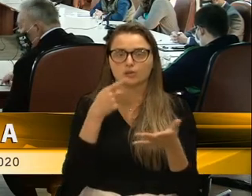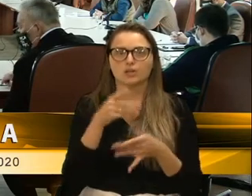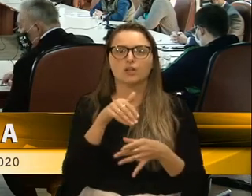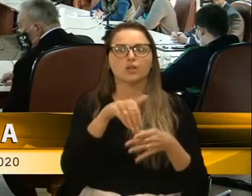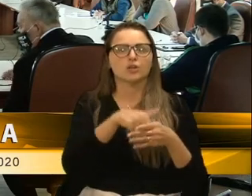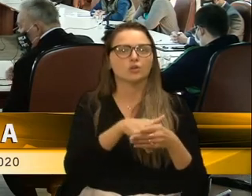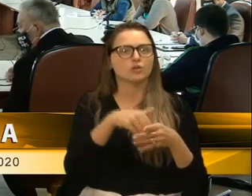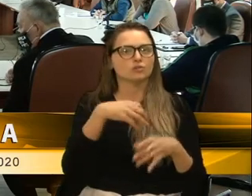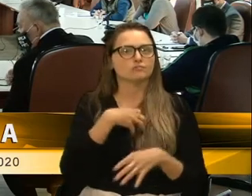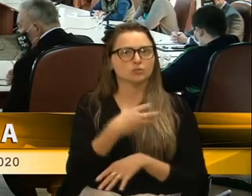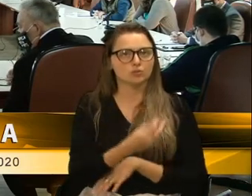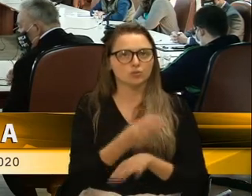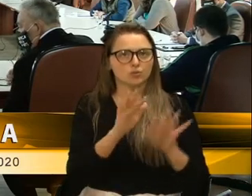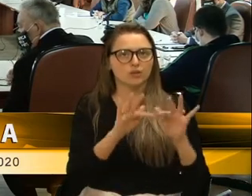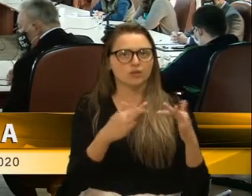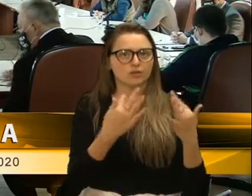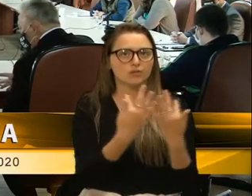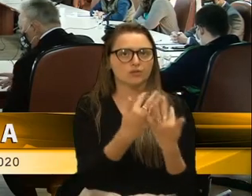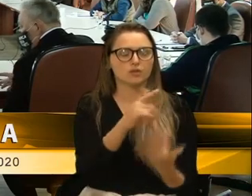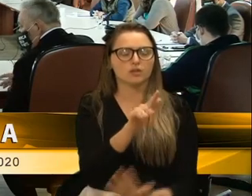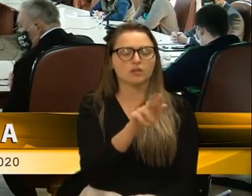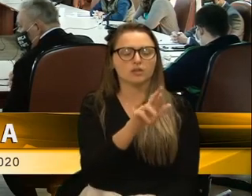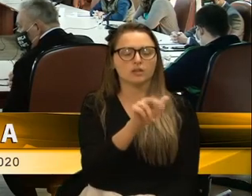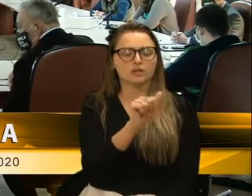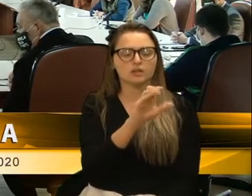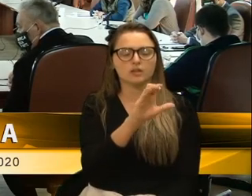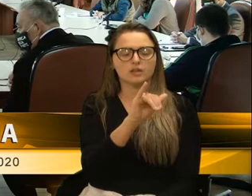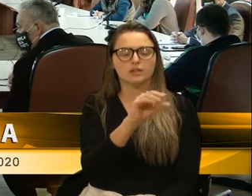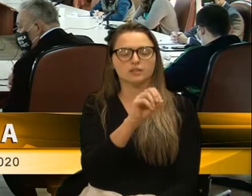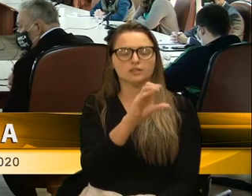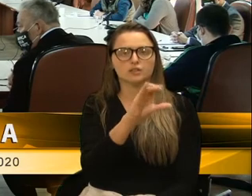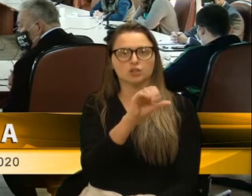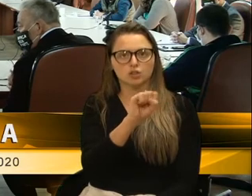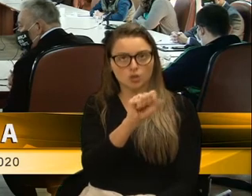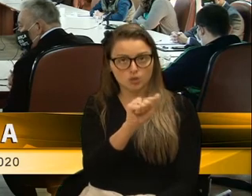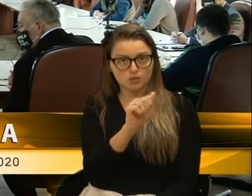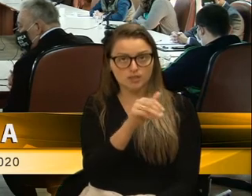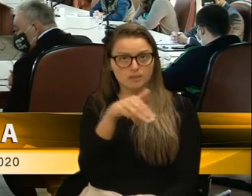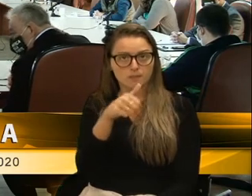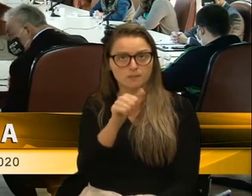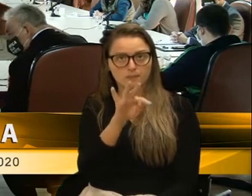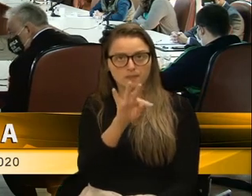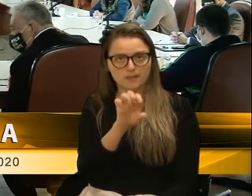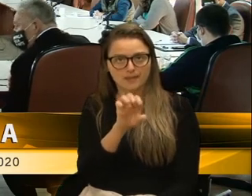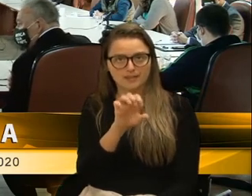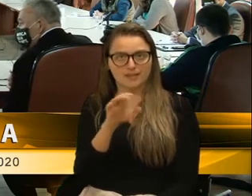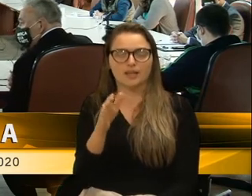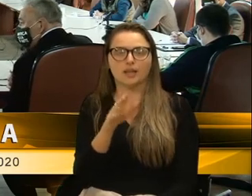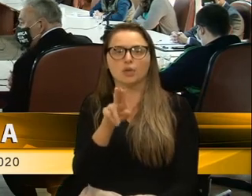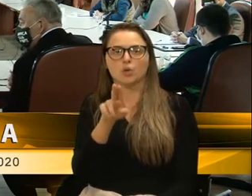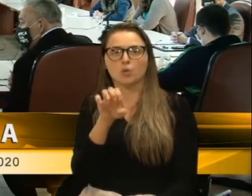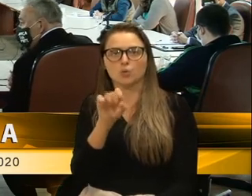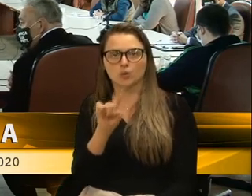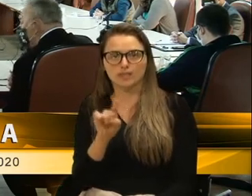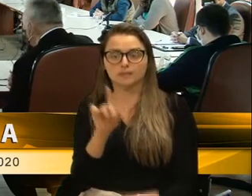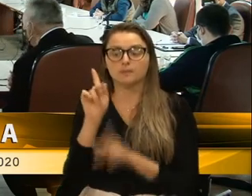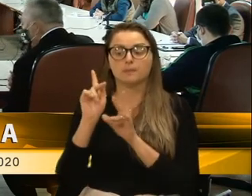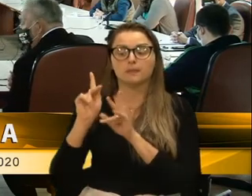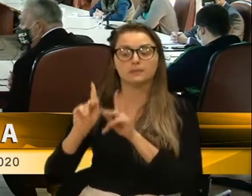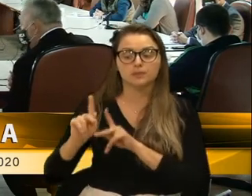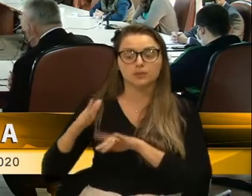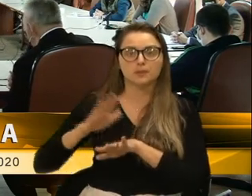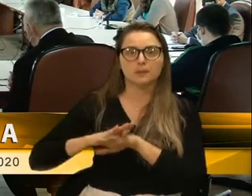voto de pesar a familiares de Graciosa, Maté, Ues. Para quem é mais antigo aqui nessa casa,